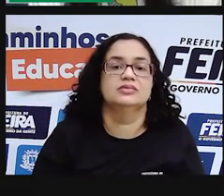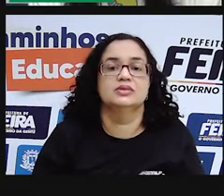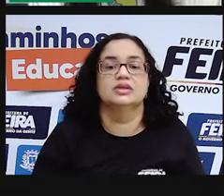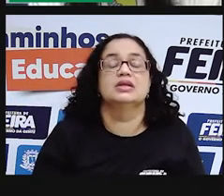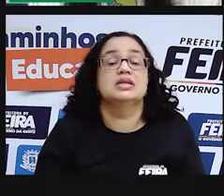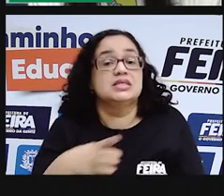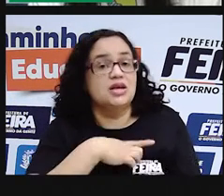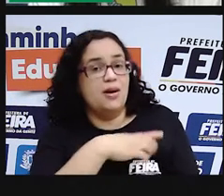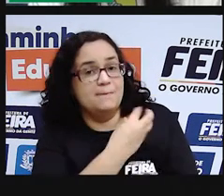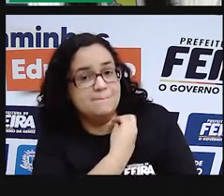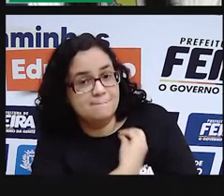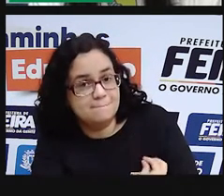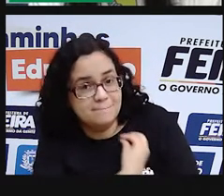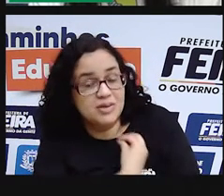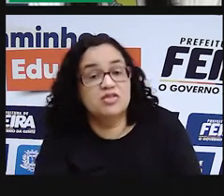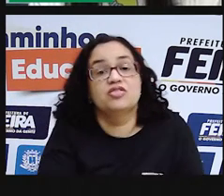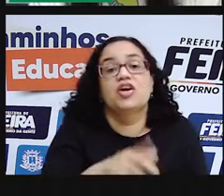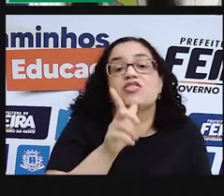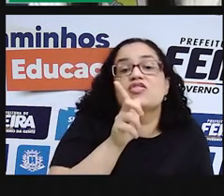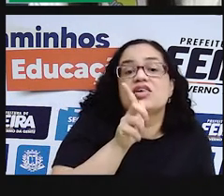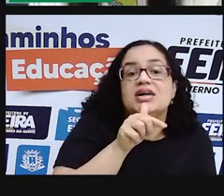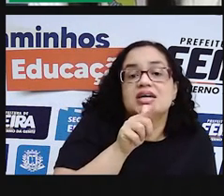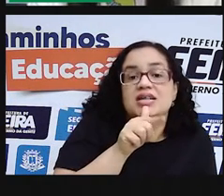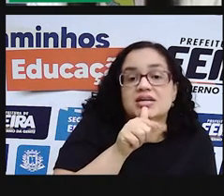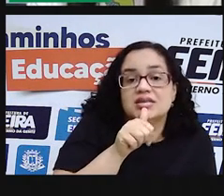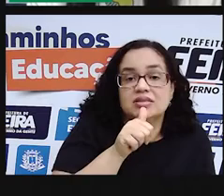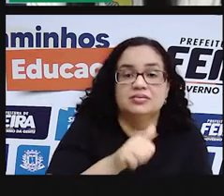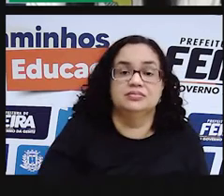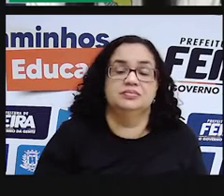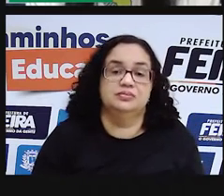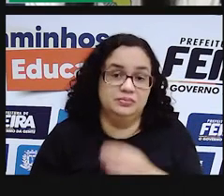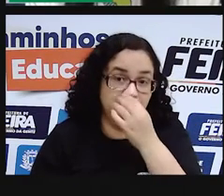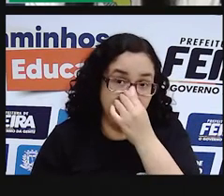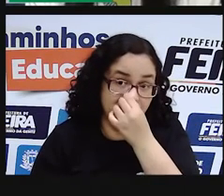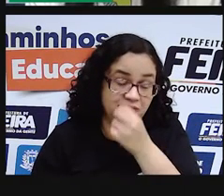Sobrevive com águas abundantes e férteis.